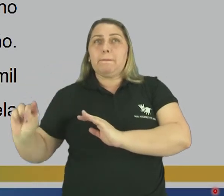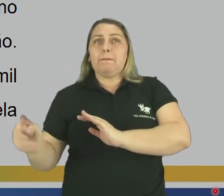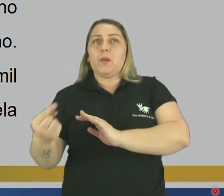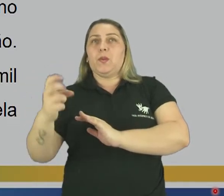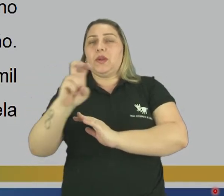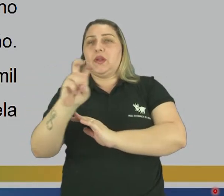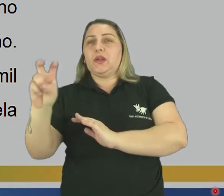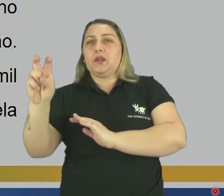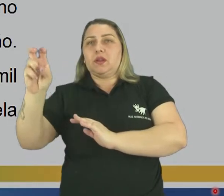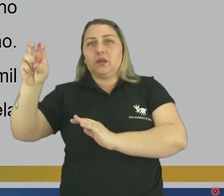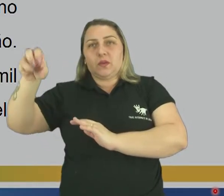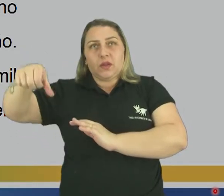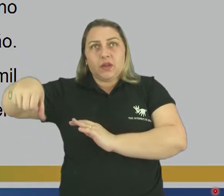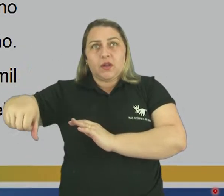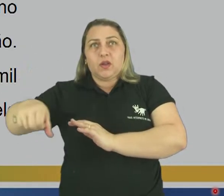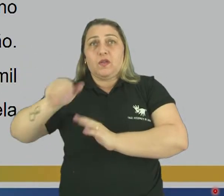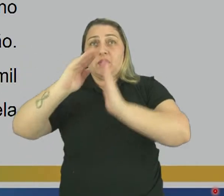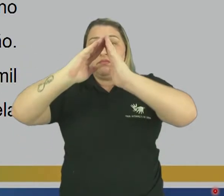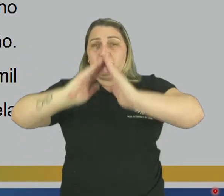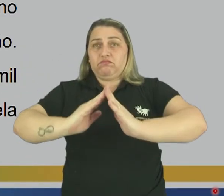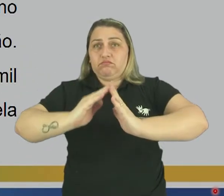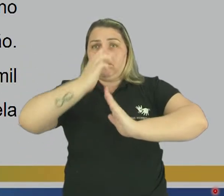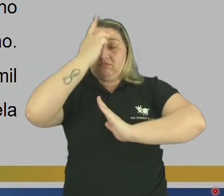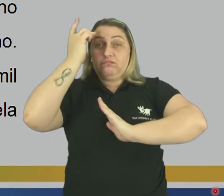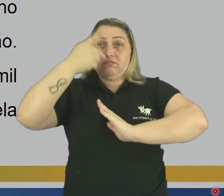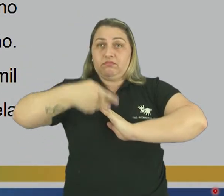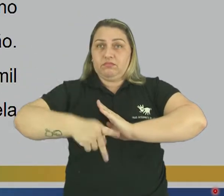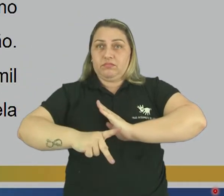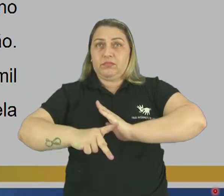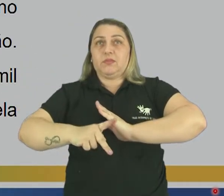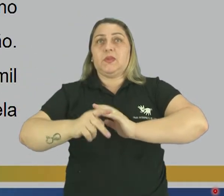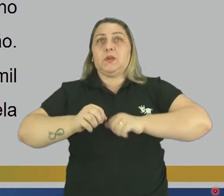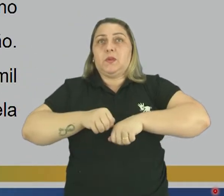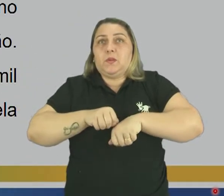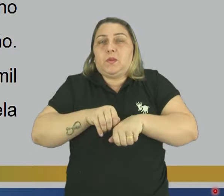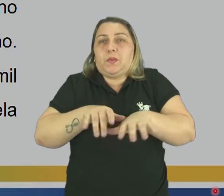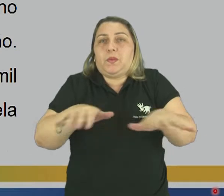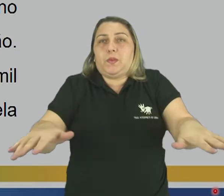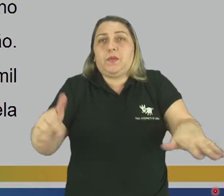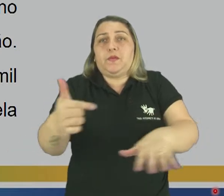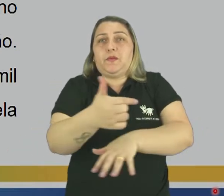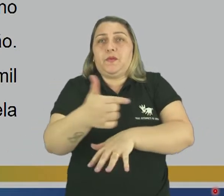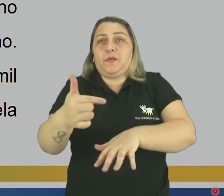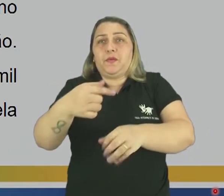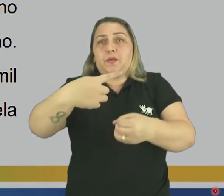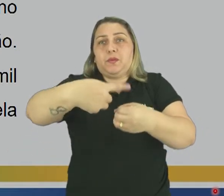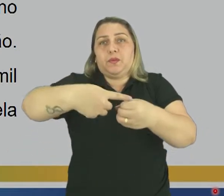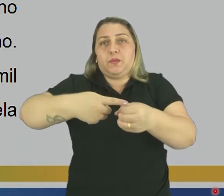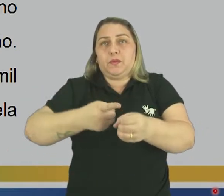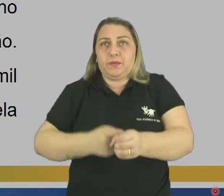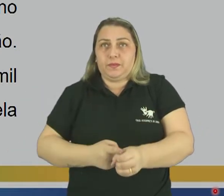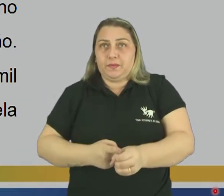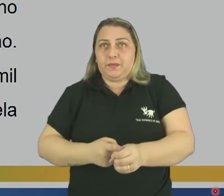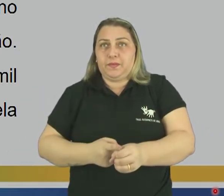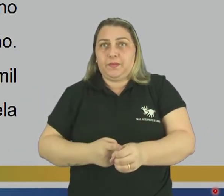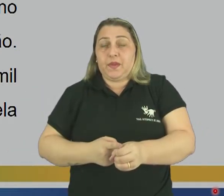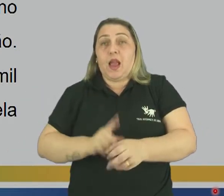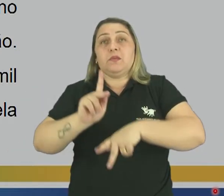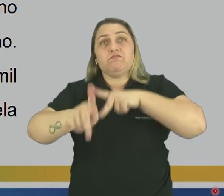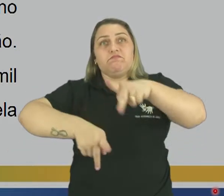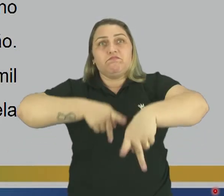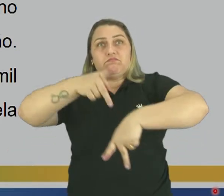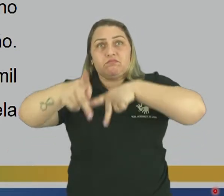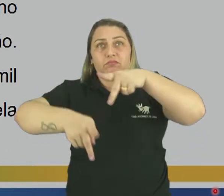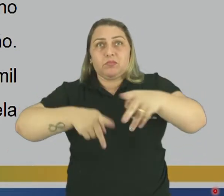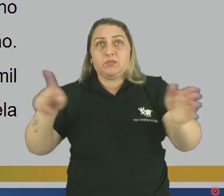.559 habitantes, distribuídos em seus 22 municípios. Sua